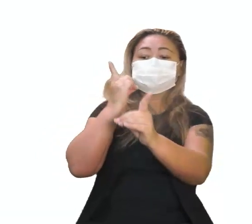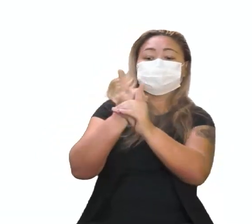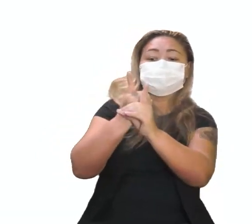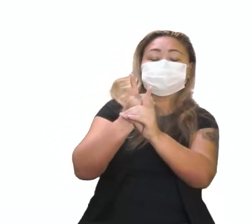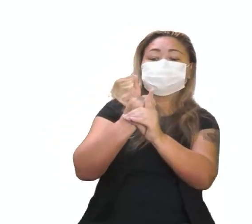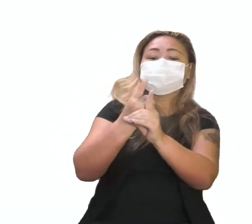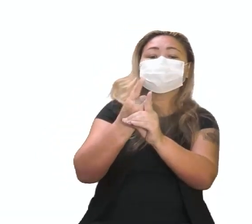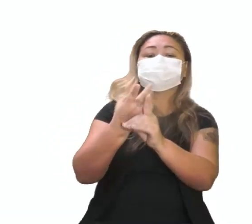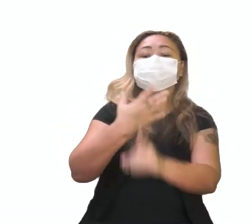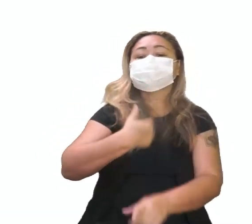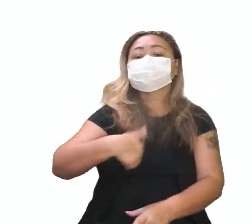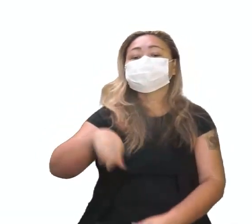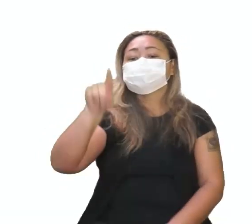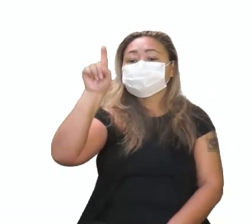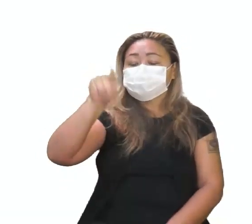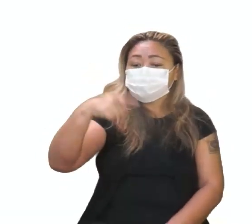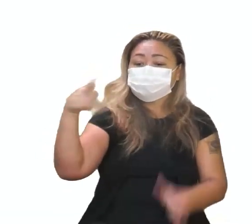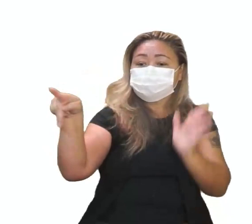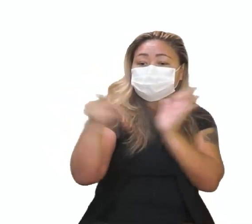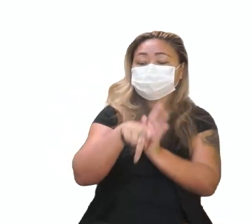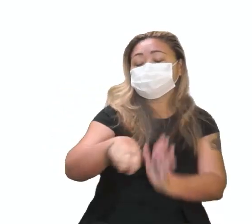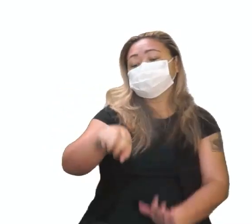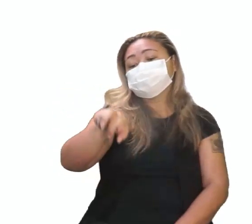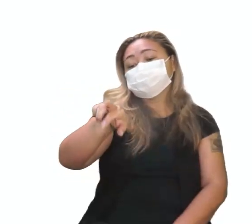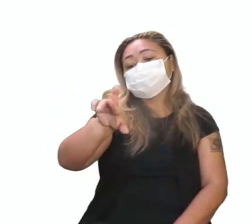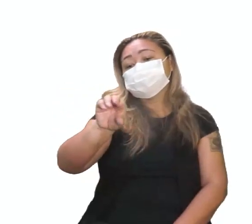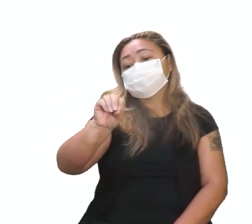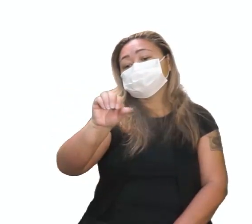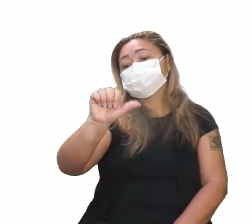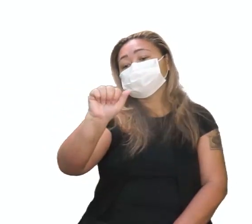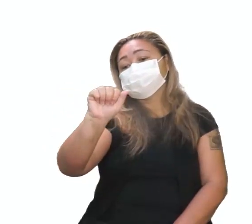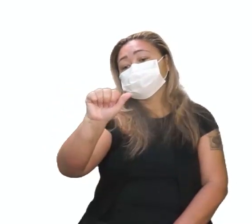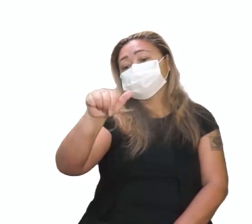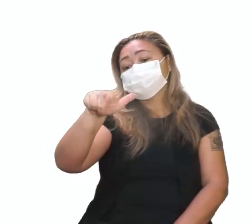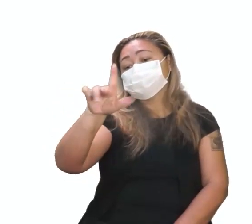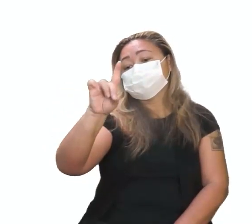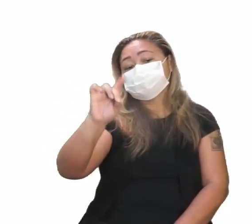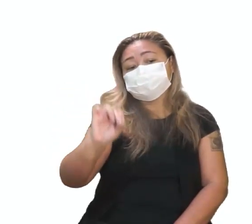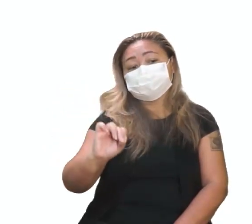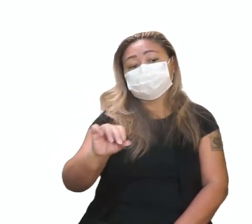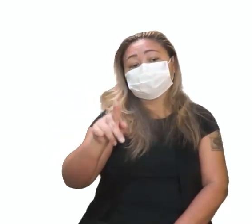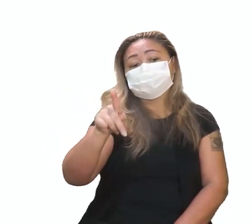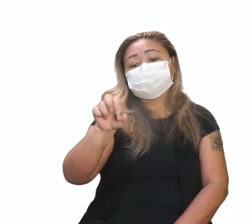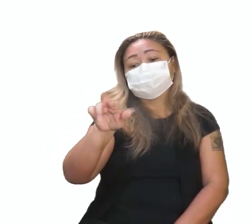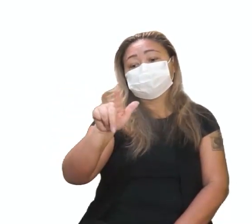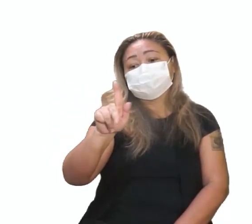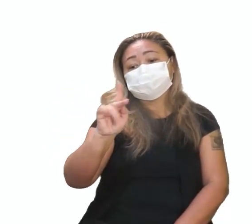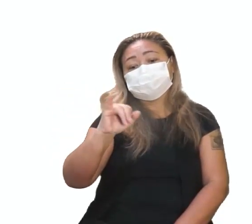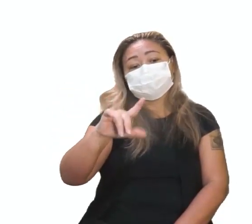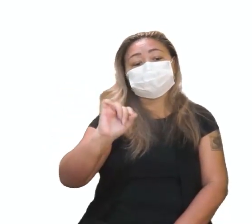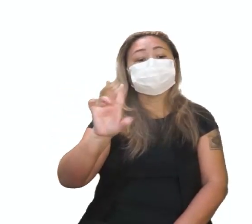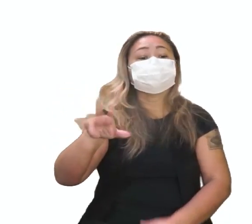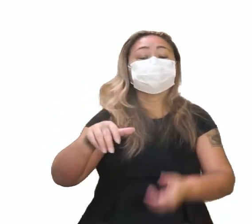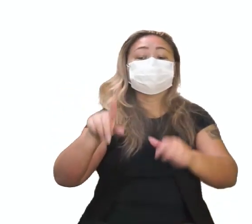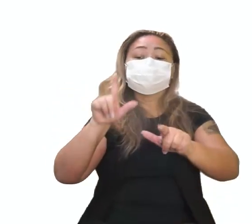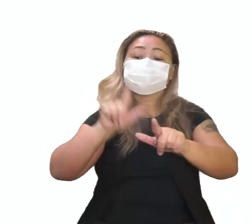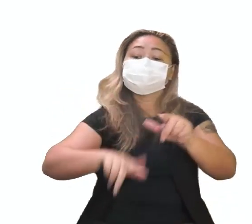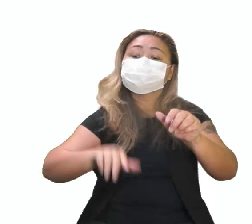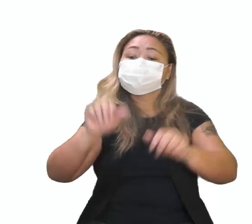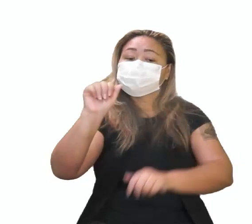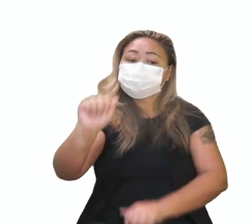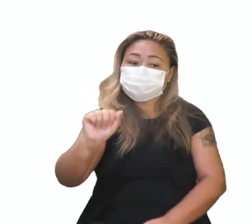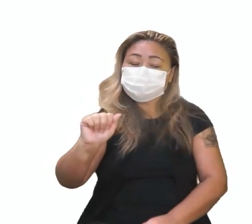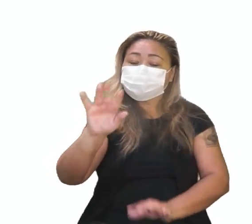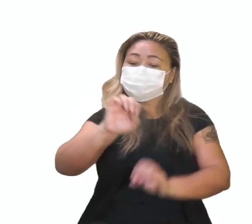Rosalinda Franklin. Então, vamos lá para as opções. Rosalinda Franklin, ela fez a descoberta da